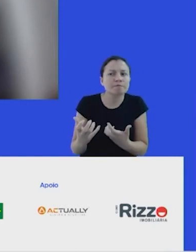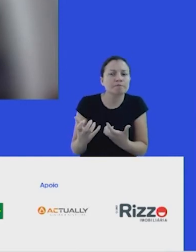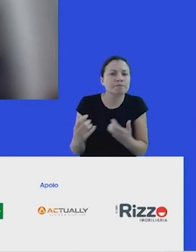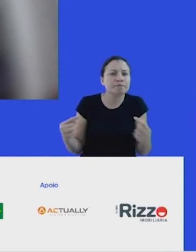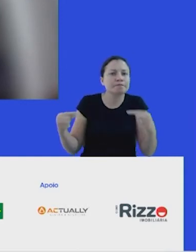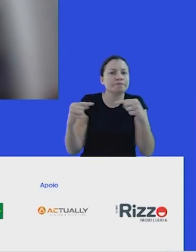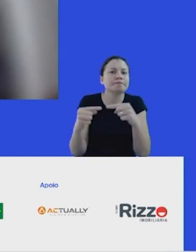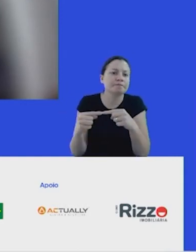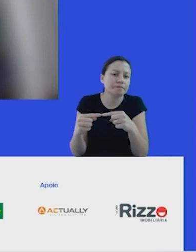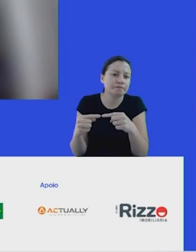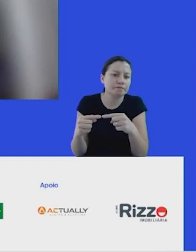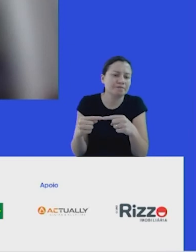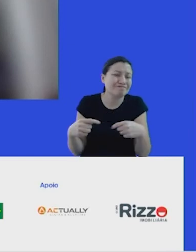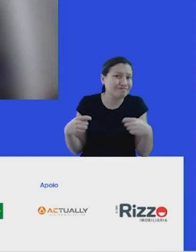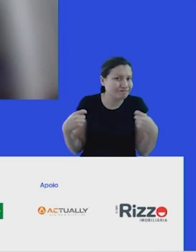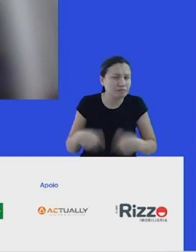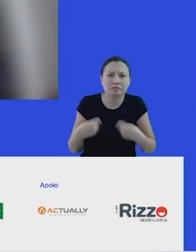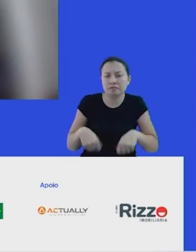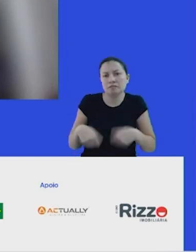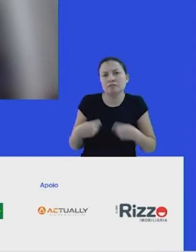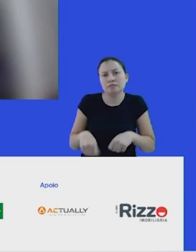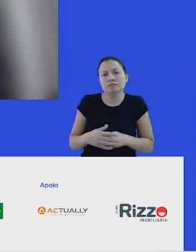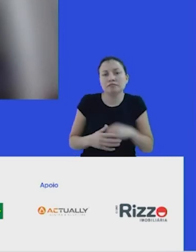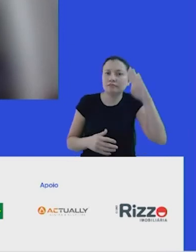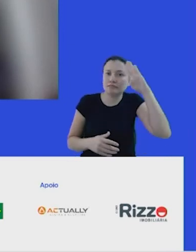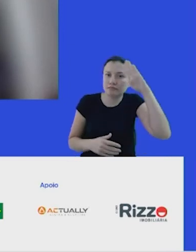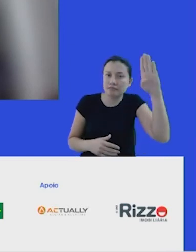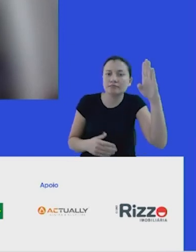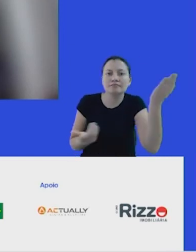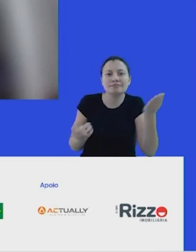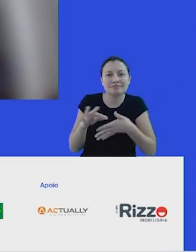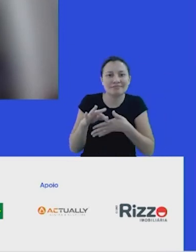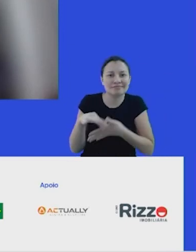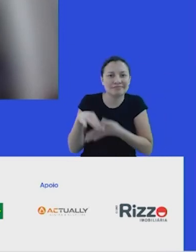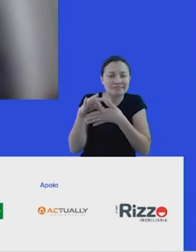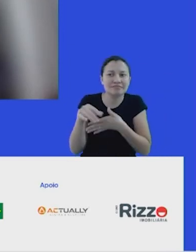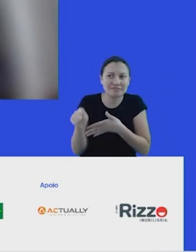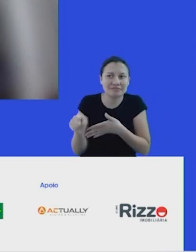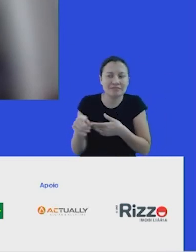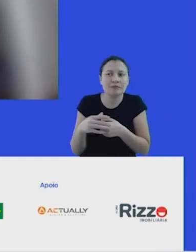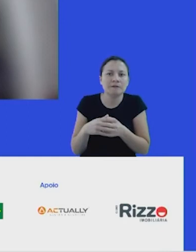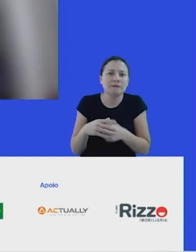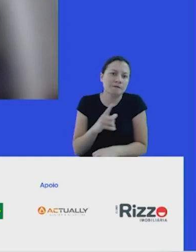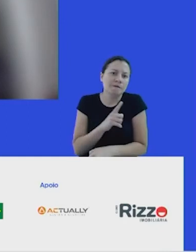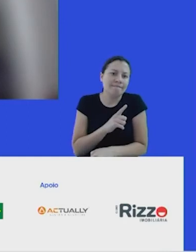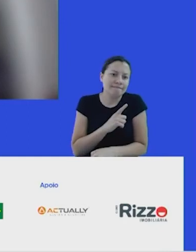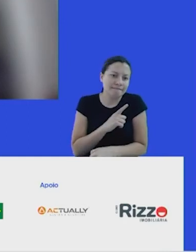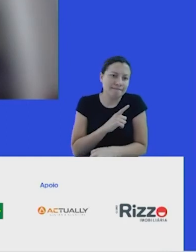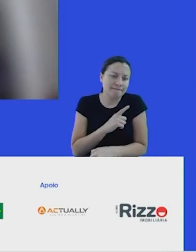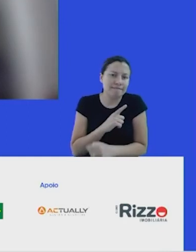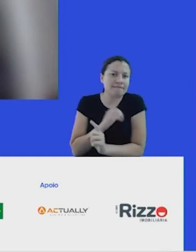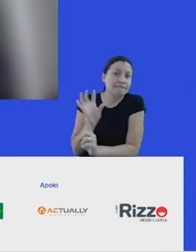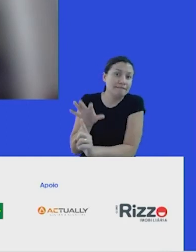mais necessário, principalmente para aquelas lideranças que estão em posições de poder, de influenciar, de mexer o amperímetro.